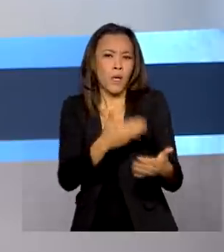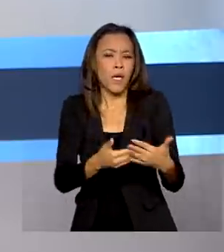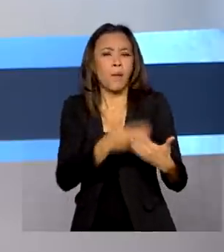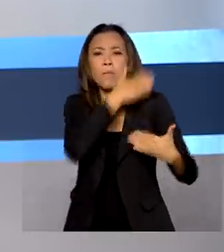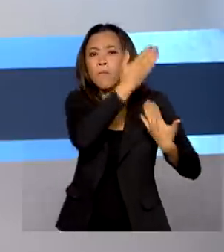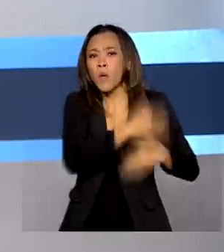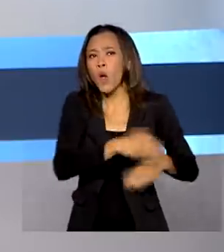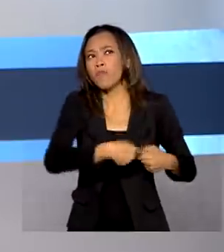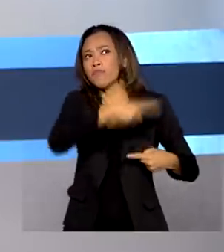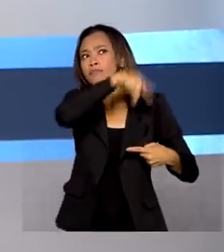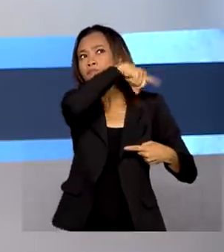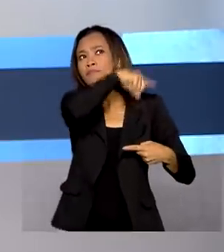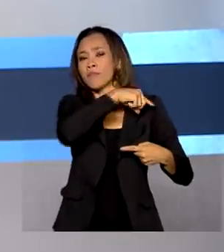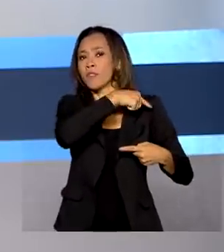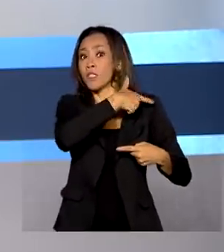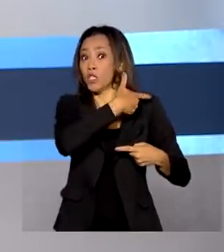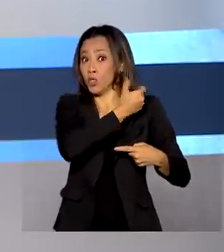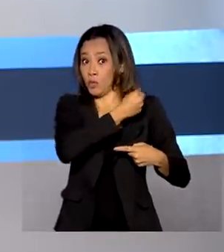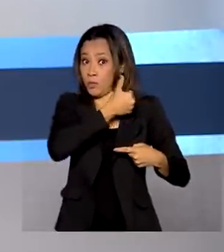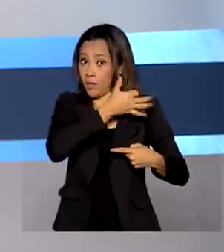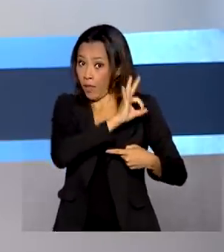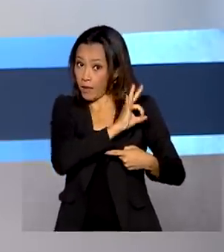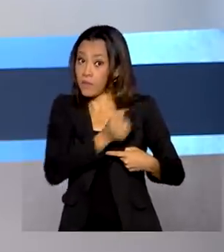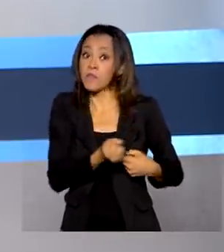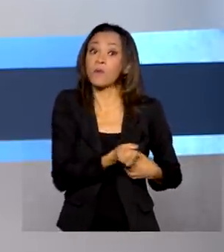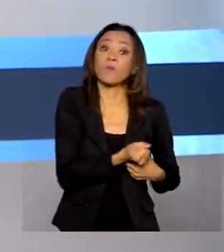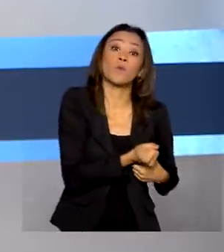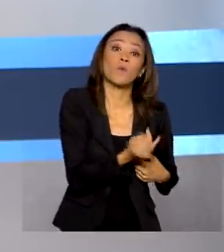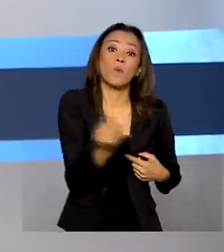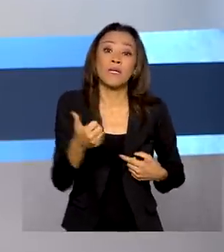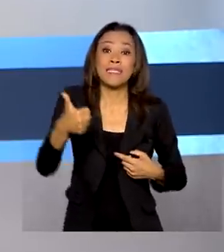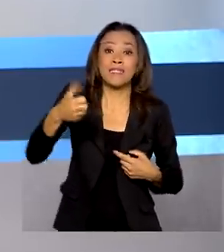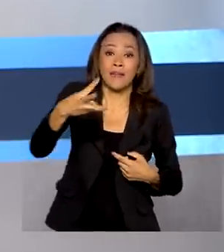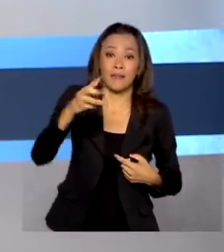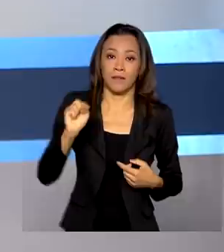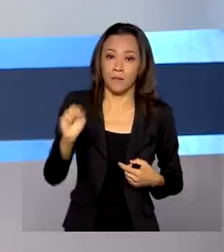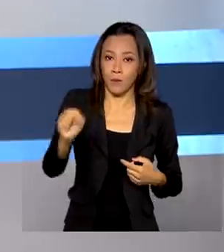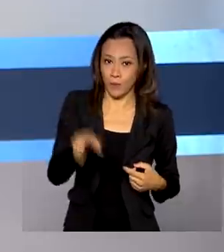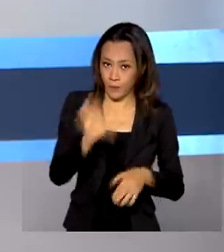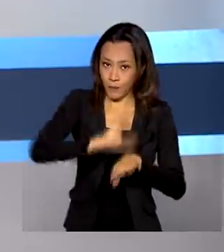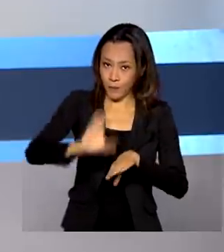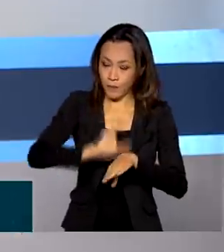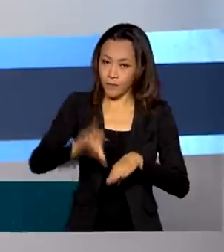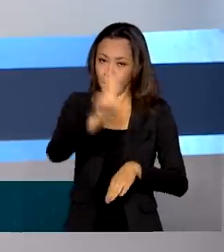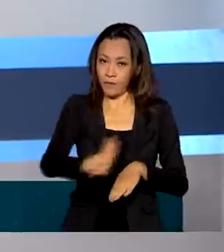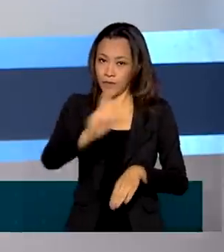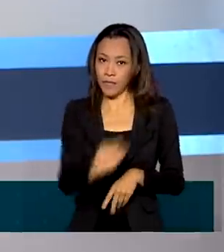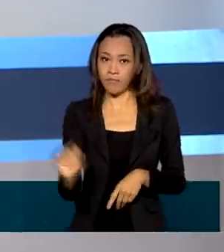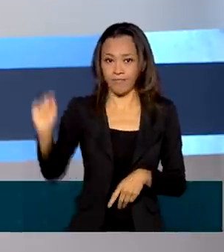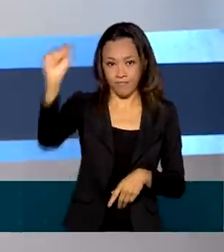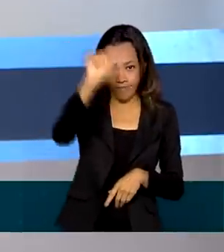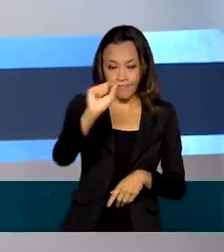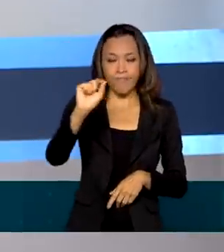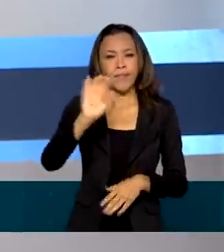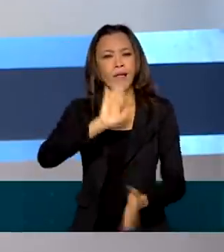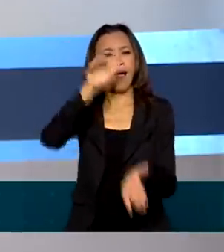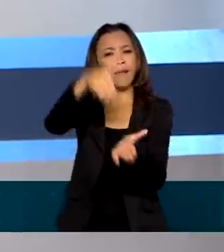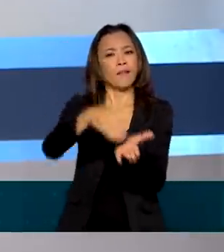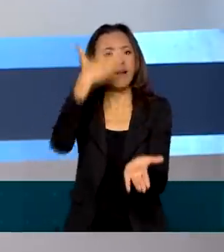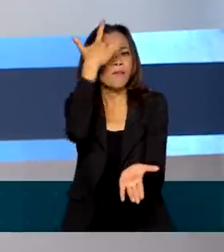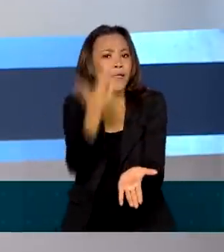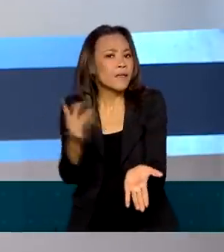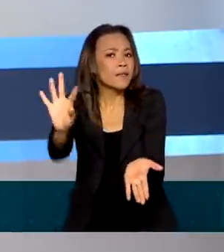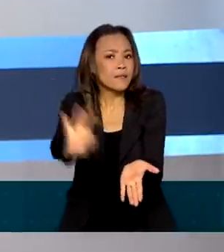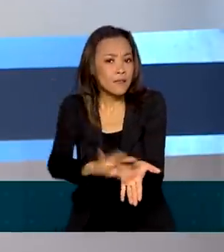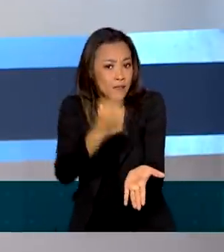2010. São mais de 13 mil cursos em instituições privadas de ensino superior. A inscrição deve ser feita até amanhã